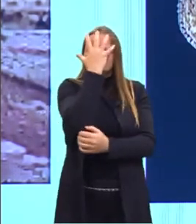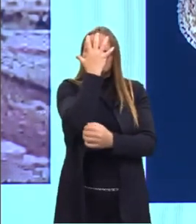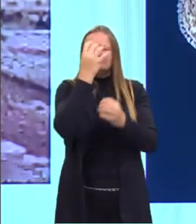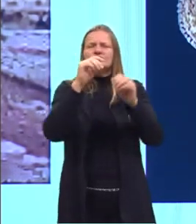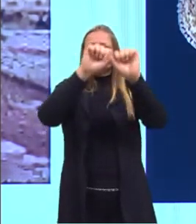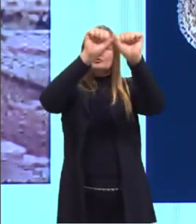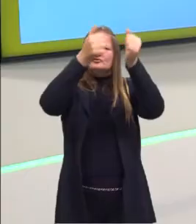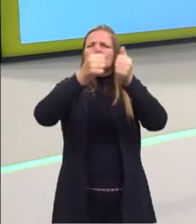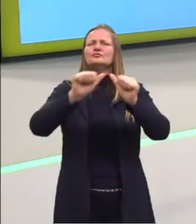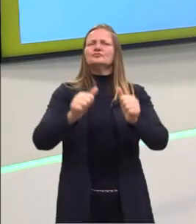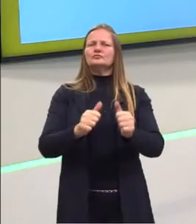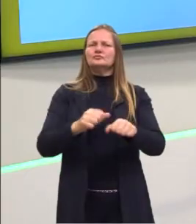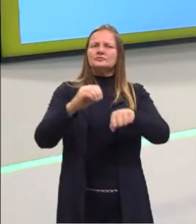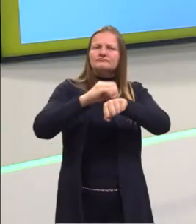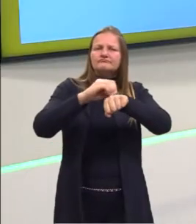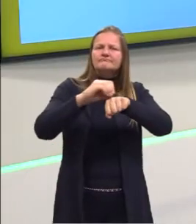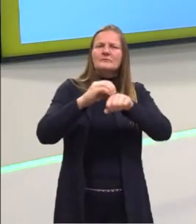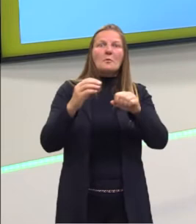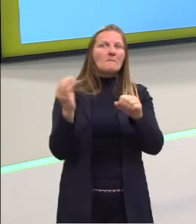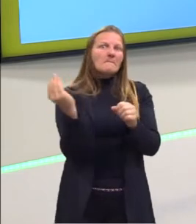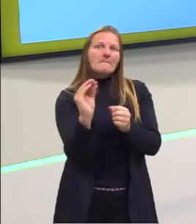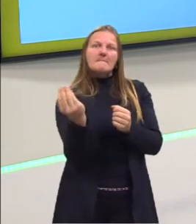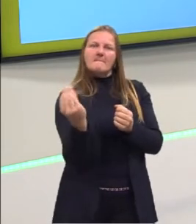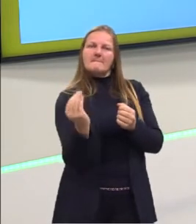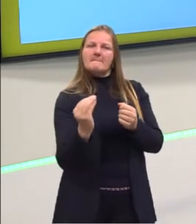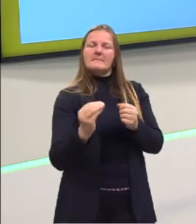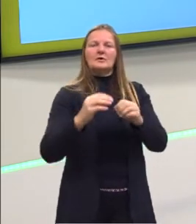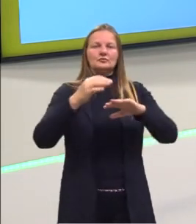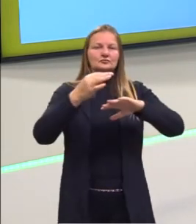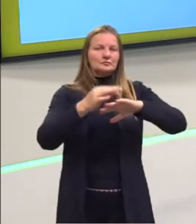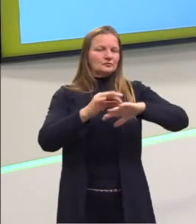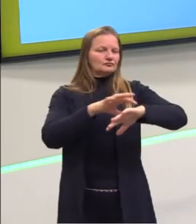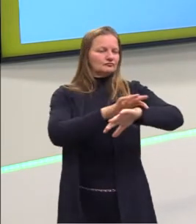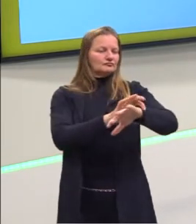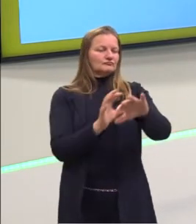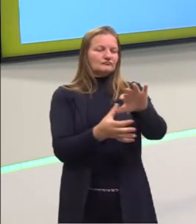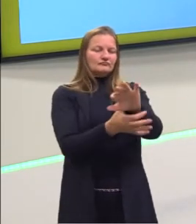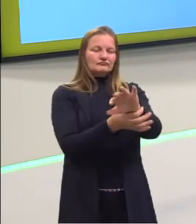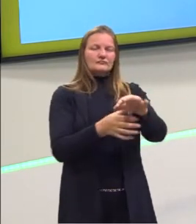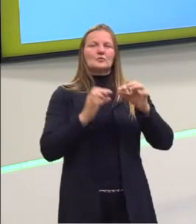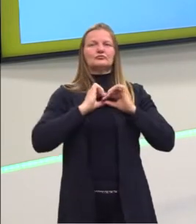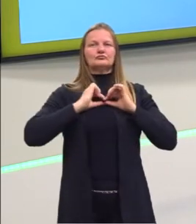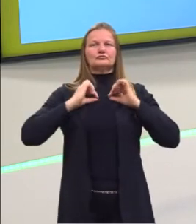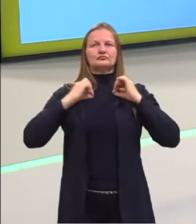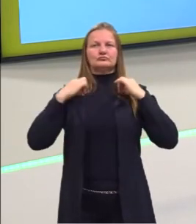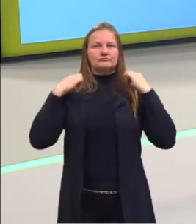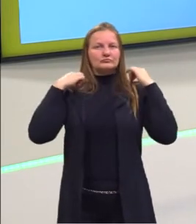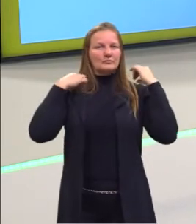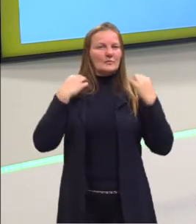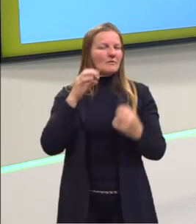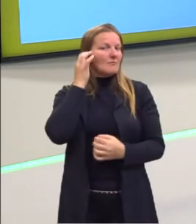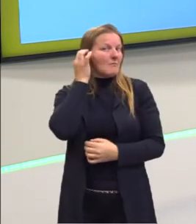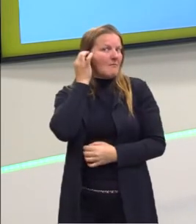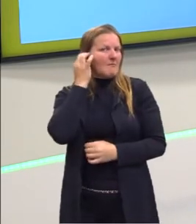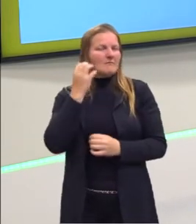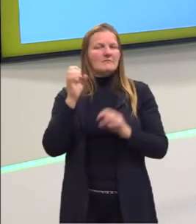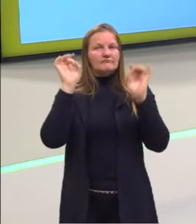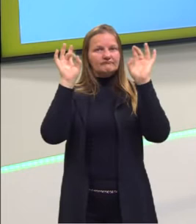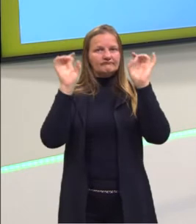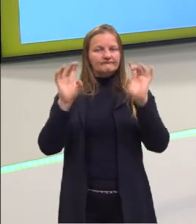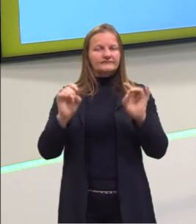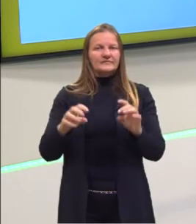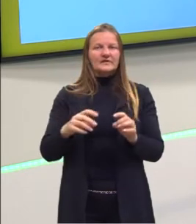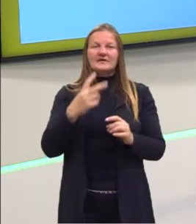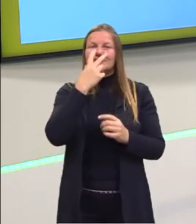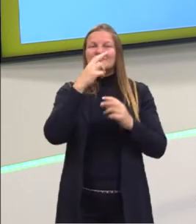esculturas, joias, e esse ouro, porque esse ouro não tinha para eles o valor que tinha para os